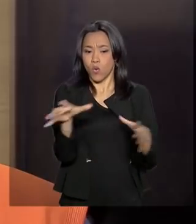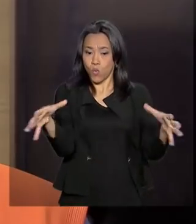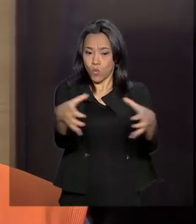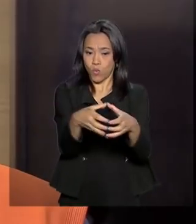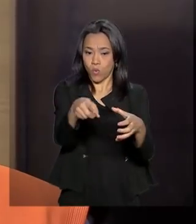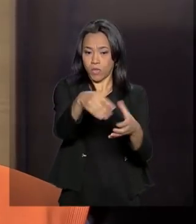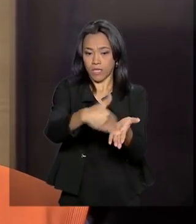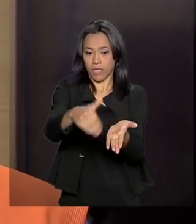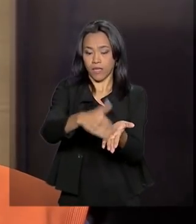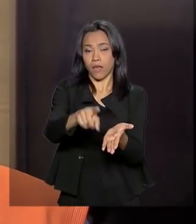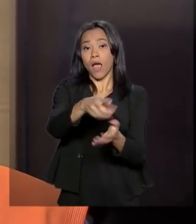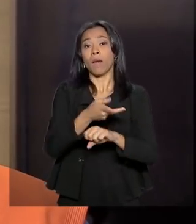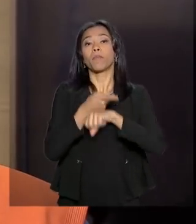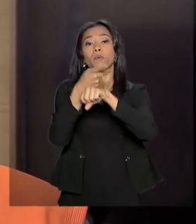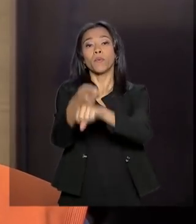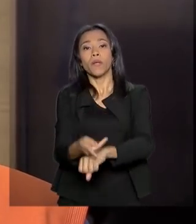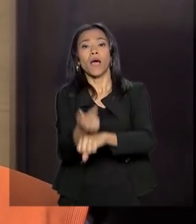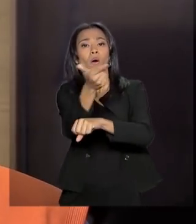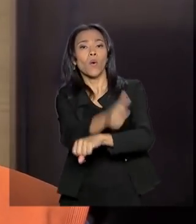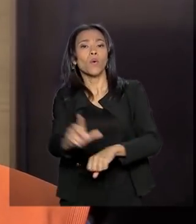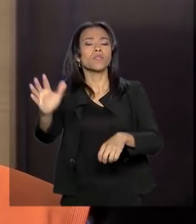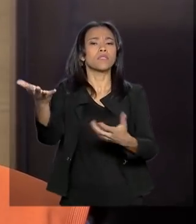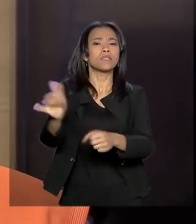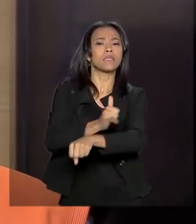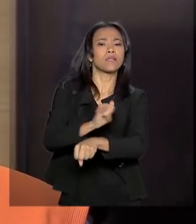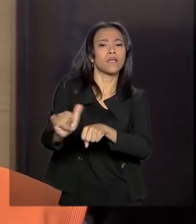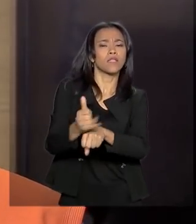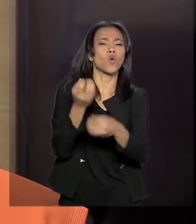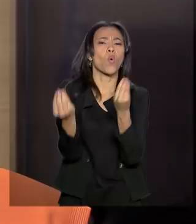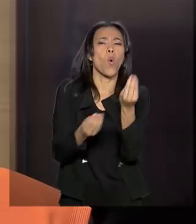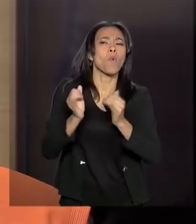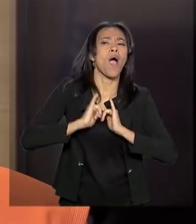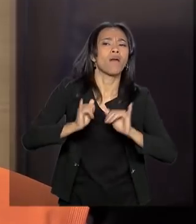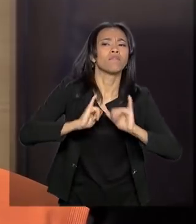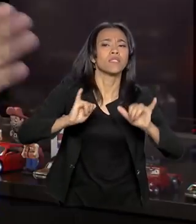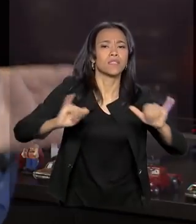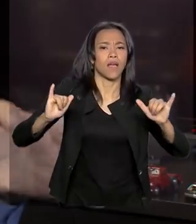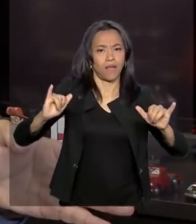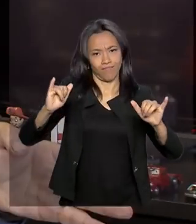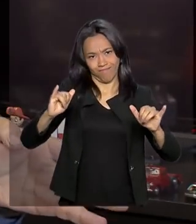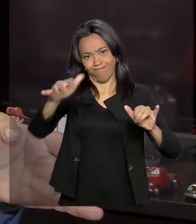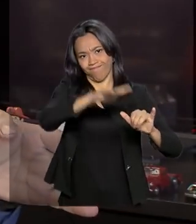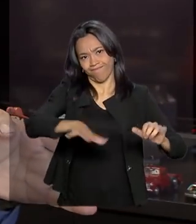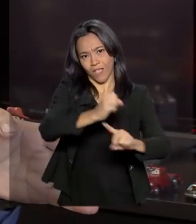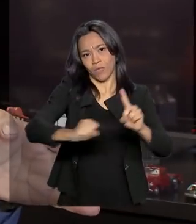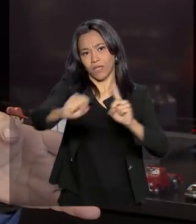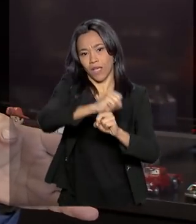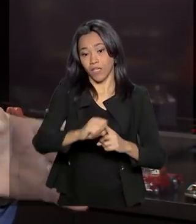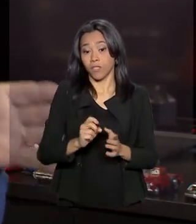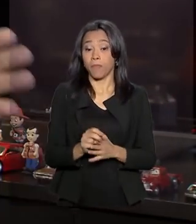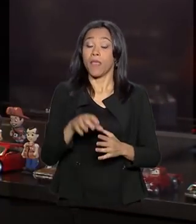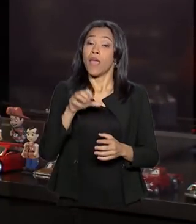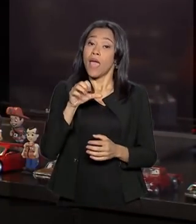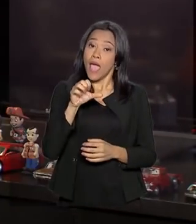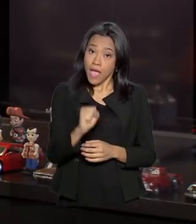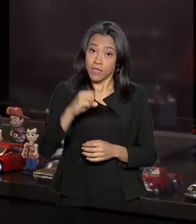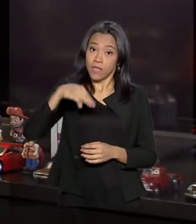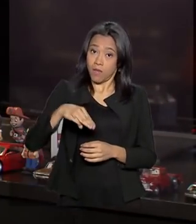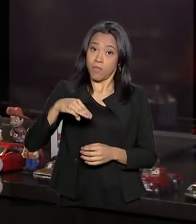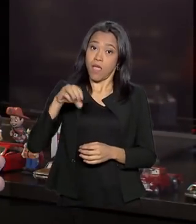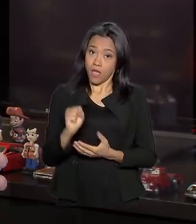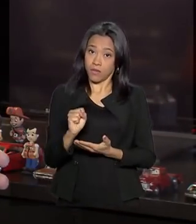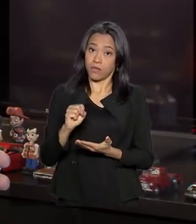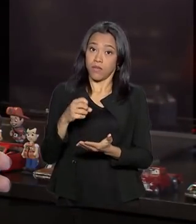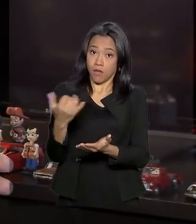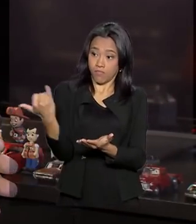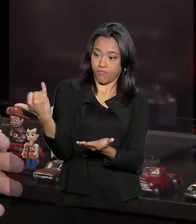Civil a buscar outras formas de enviar mensagens de alerta à população. Recebe pelo SMS, mas ele pode replicar